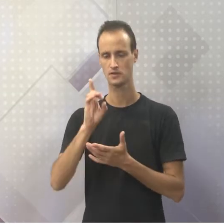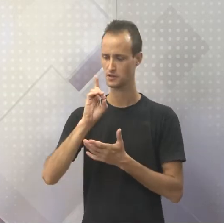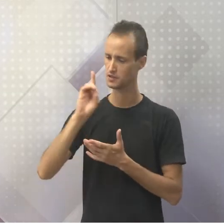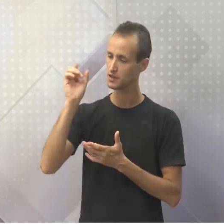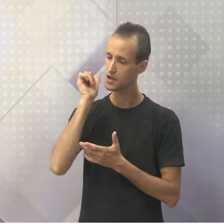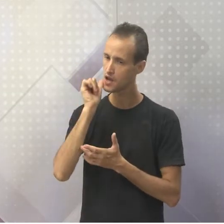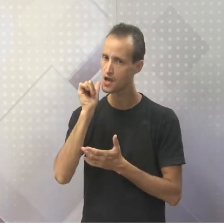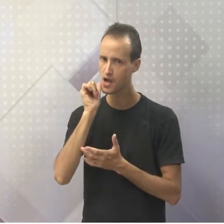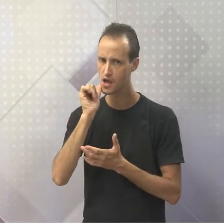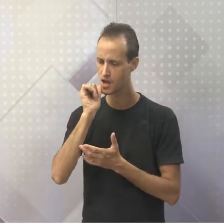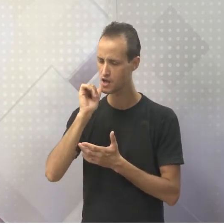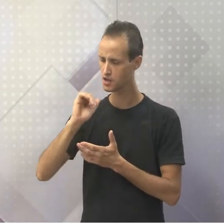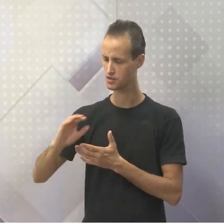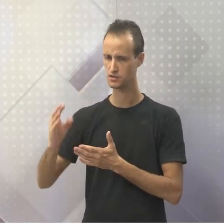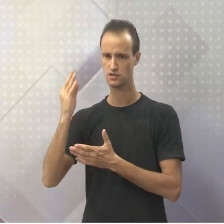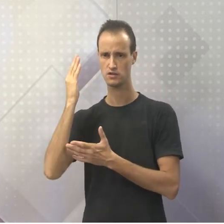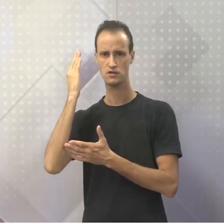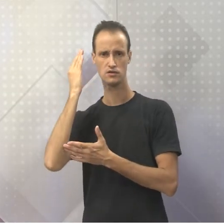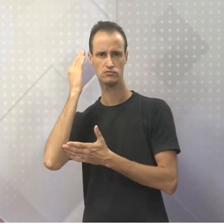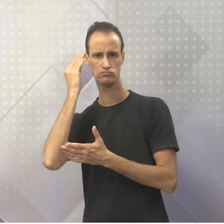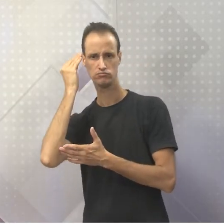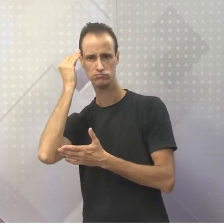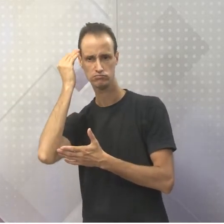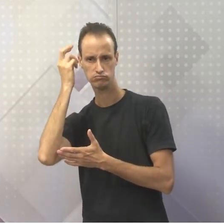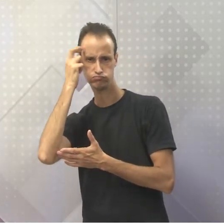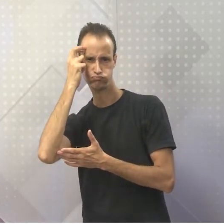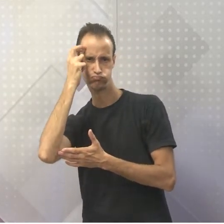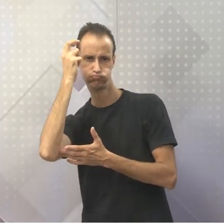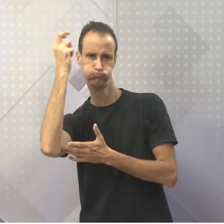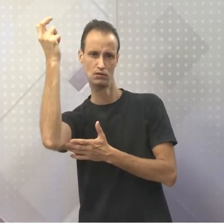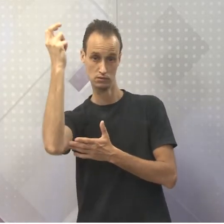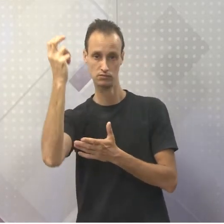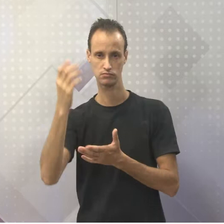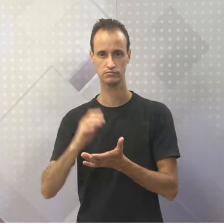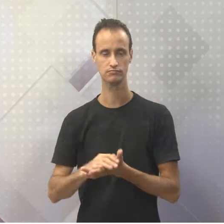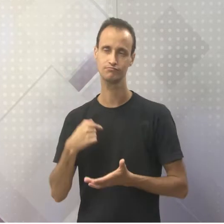Deusa da sabedoria, é a minha preferida.